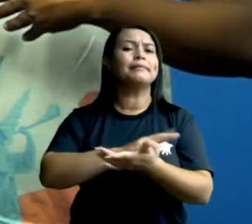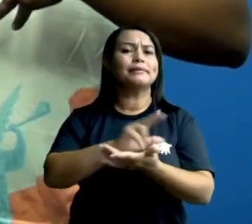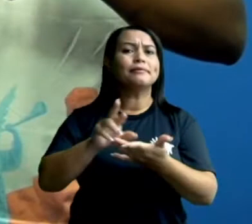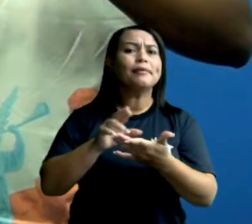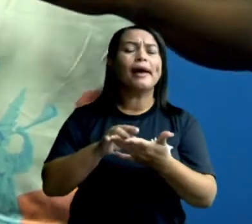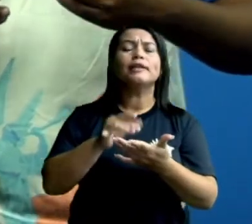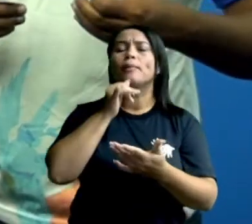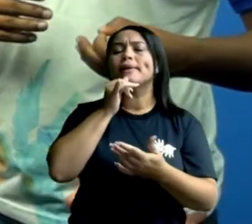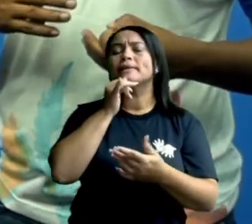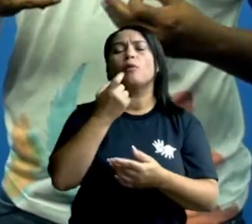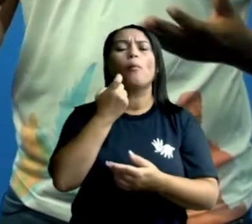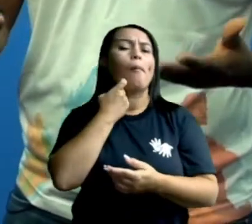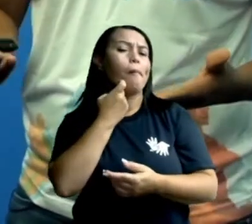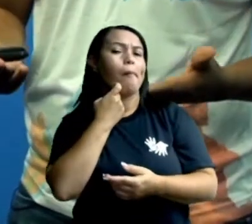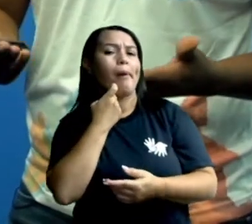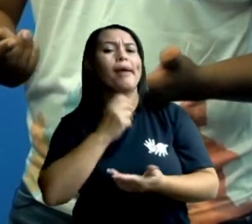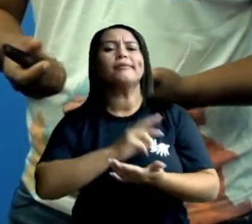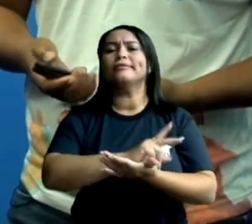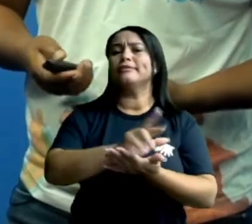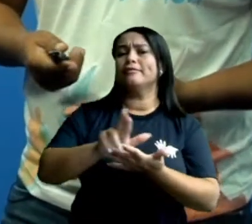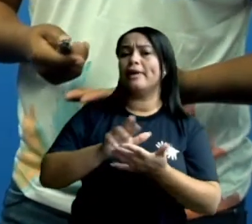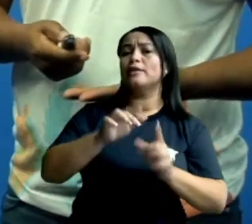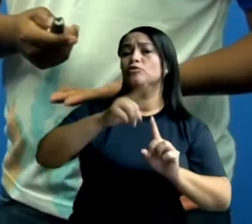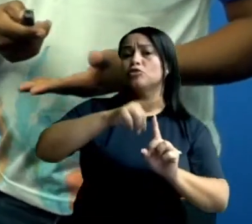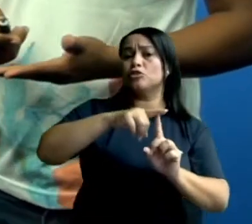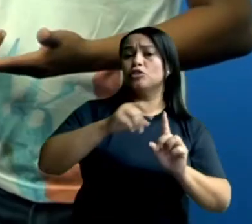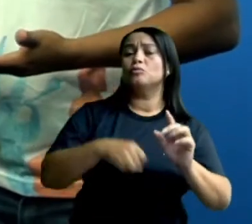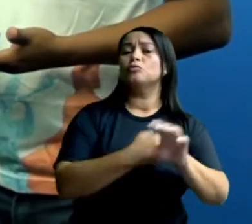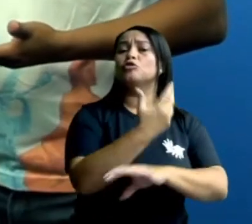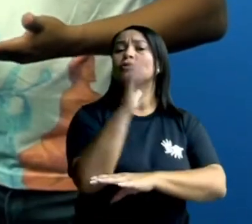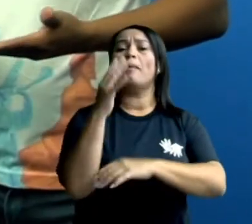do mar, com peixes e diversos tipos de plantas.